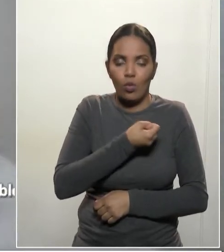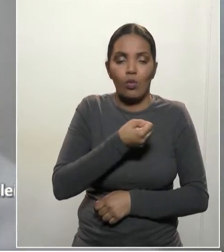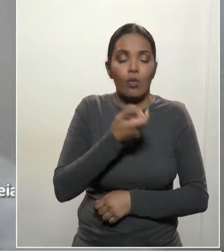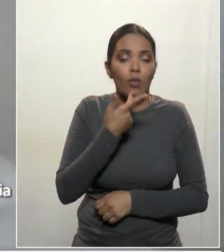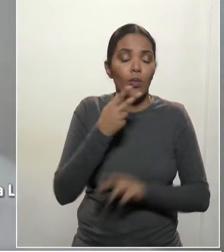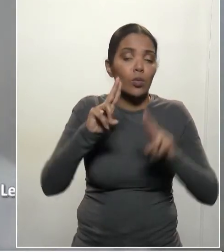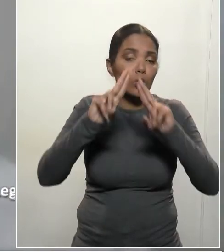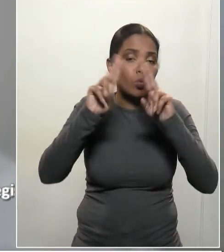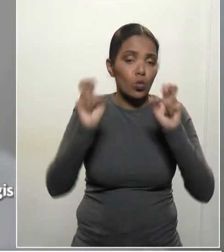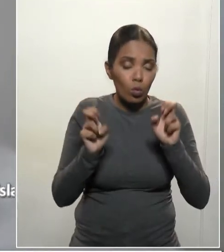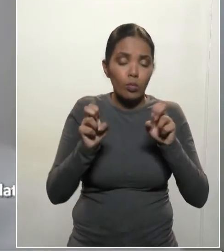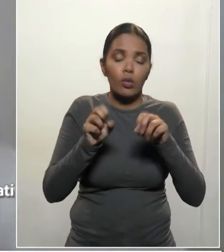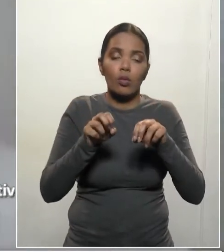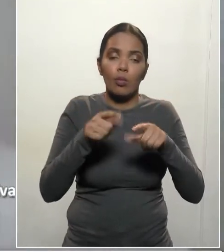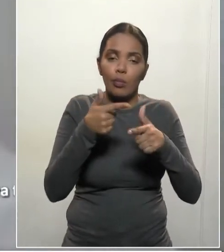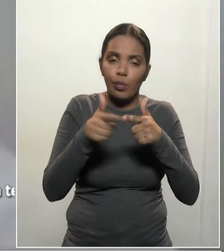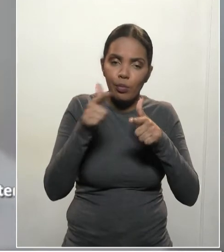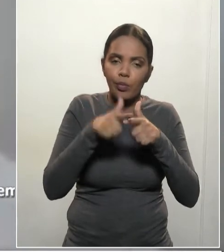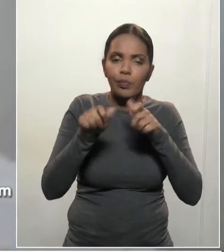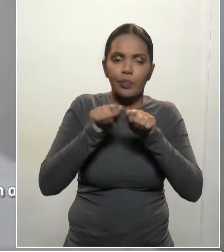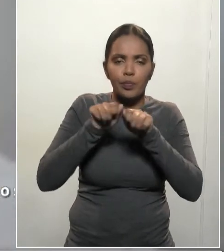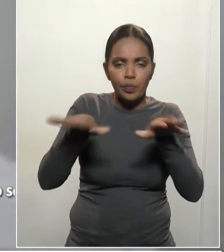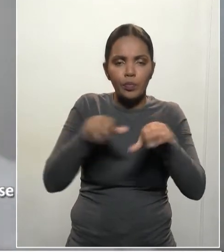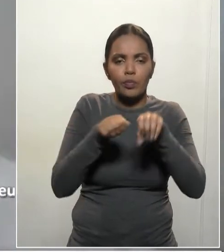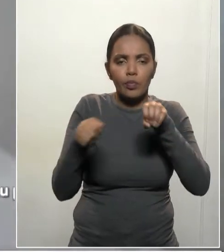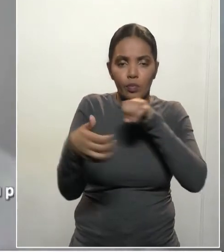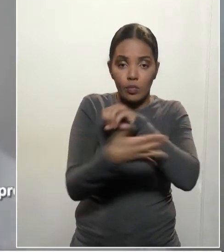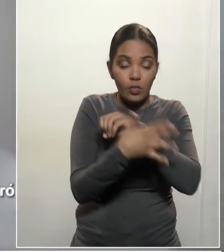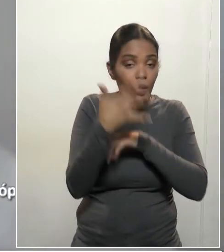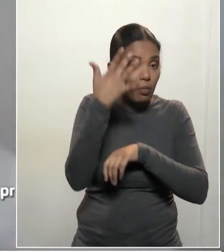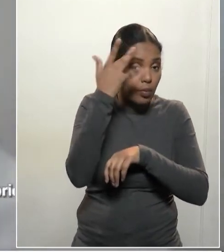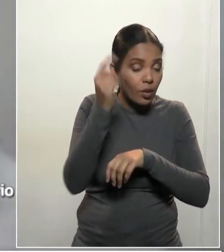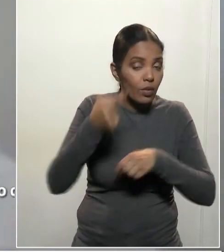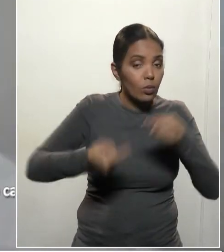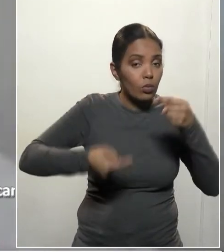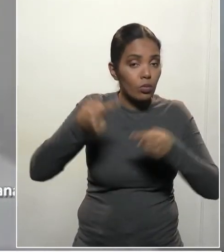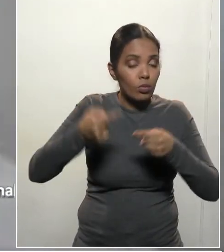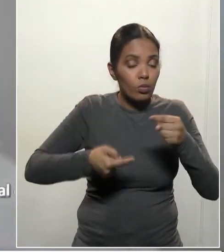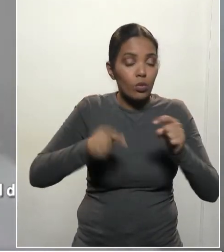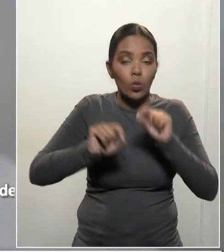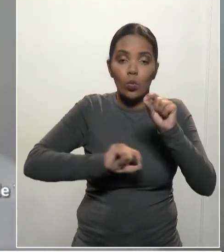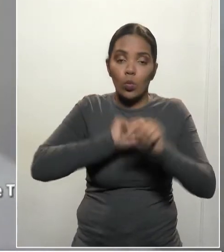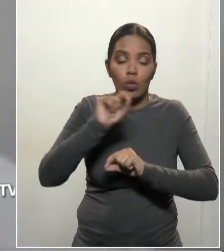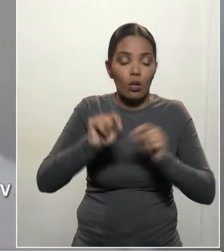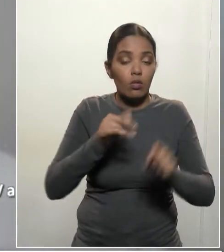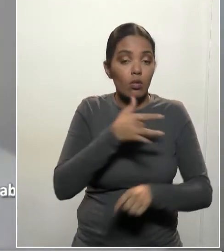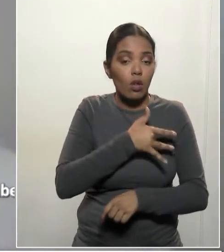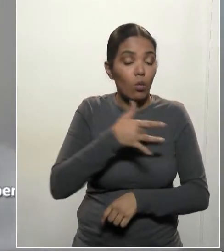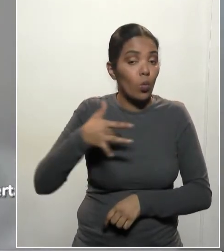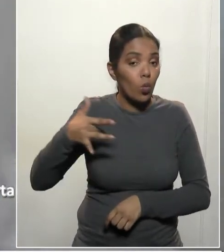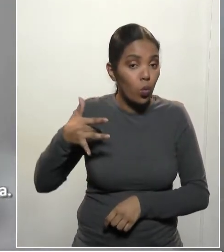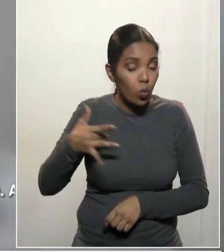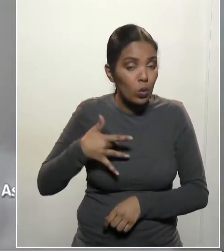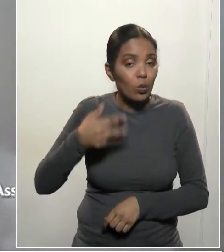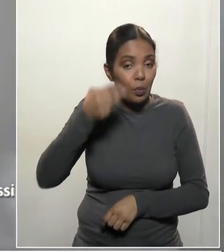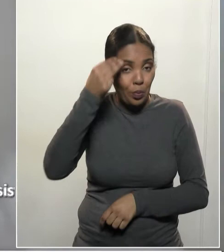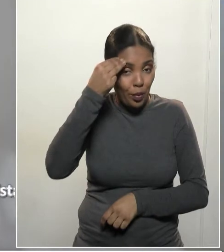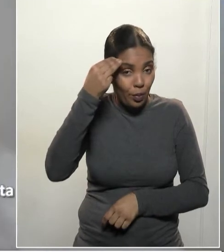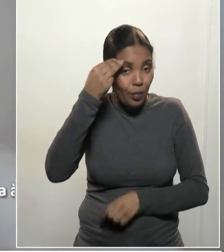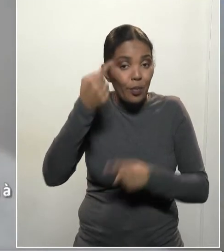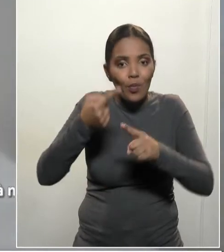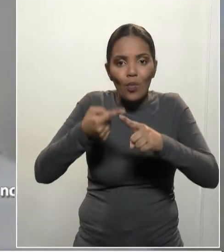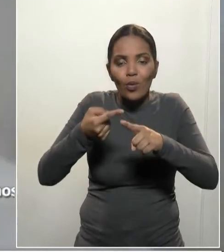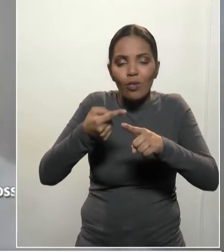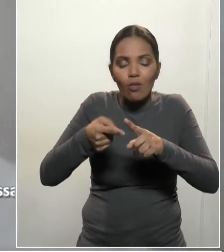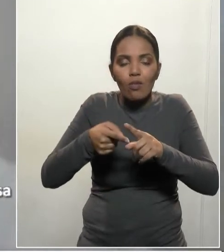-19 no Estado. Amanhã nós estaremos discutindo saúde mental, até porque o Covid, nesses tempos de